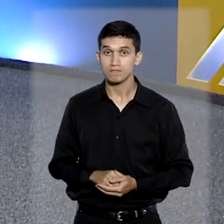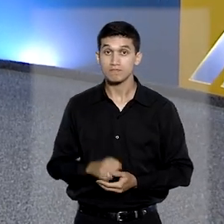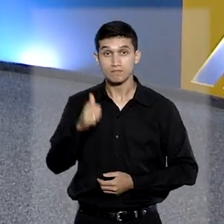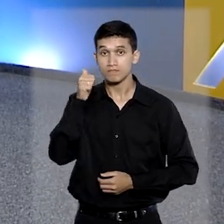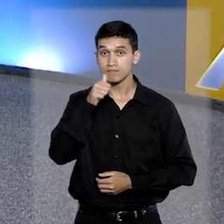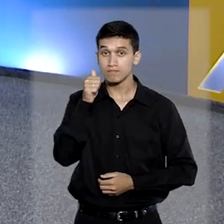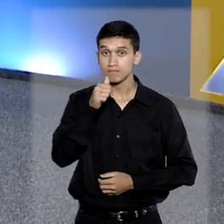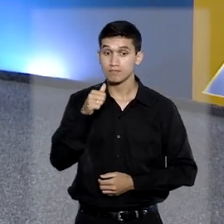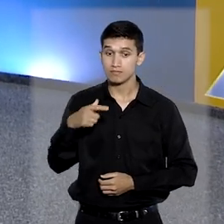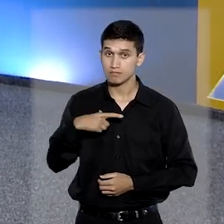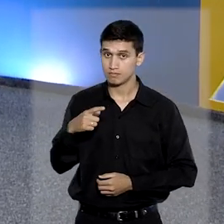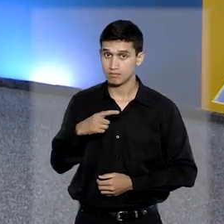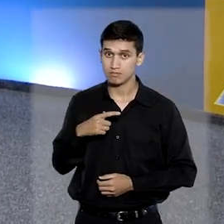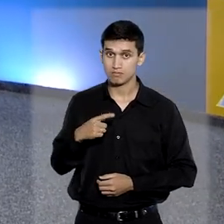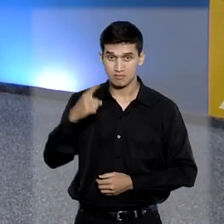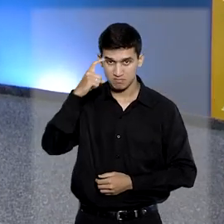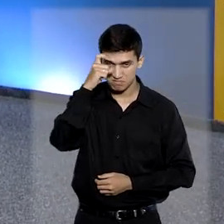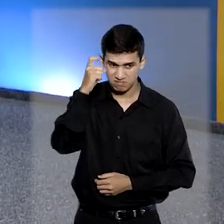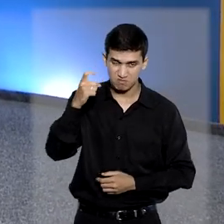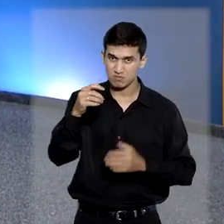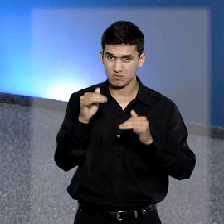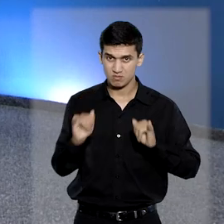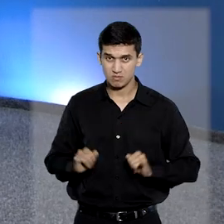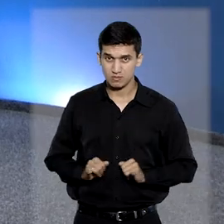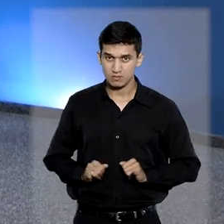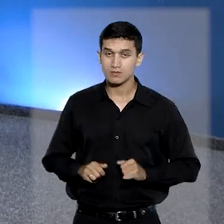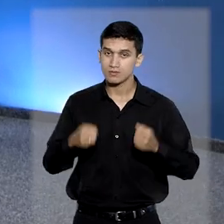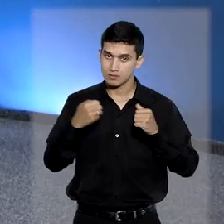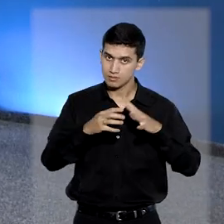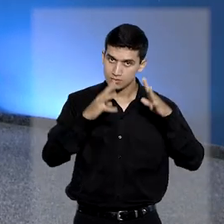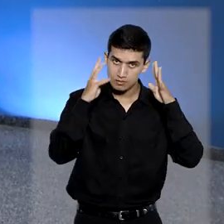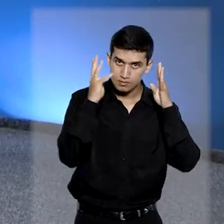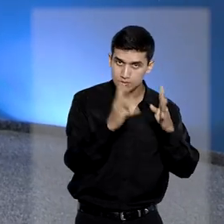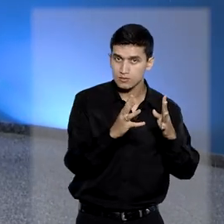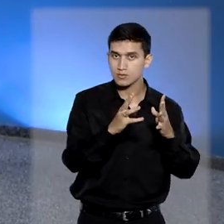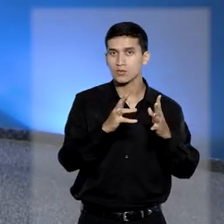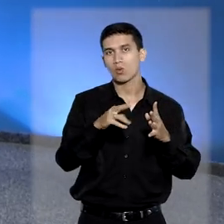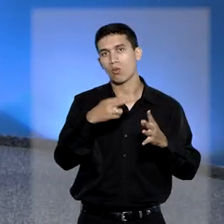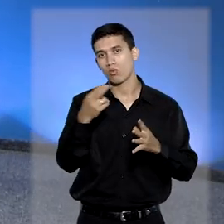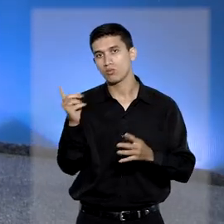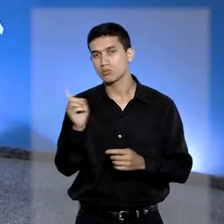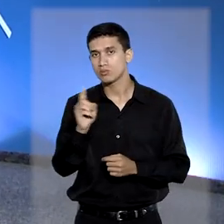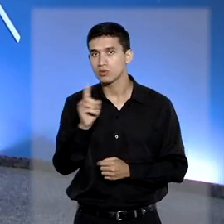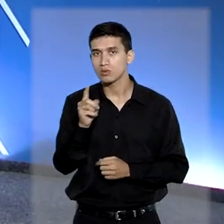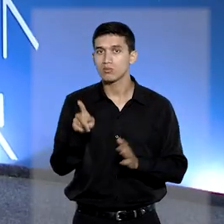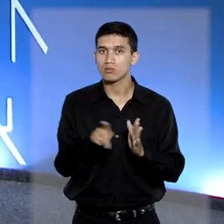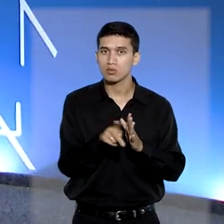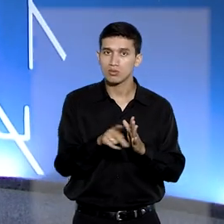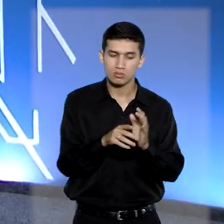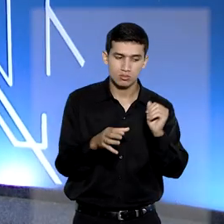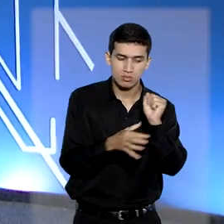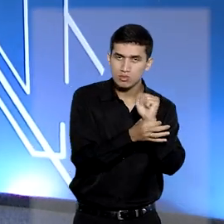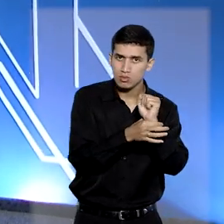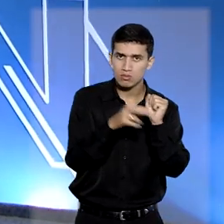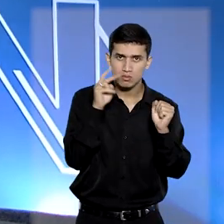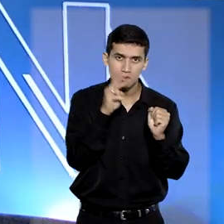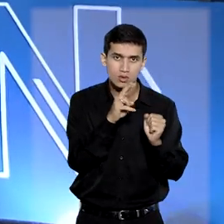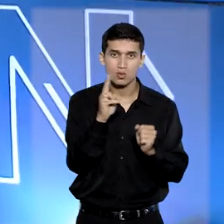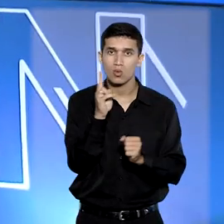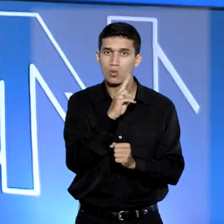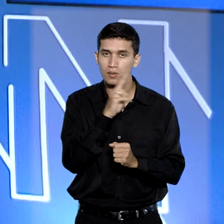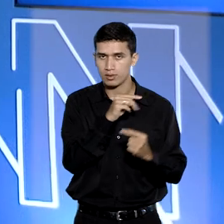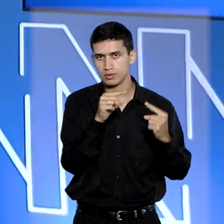situação de violência deve ser ouvida sobre a continuidade ou não das medidas protetivas de urgência